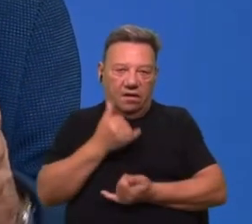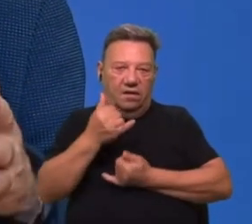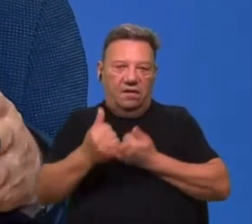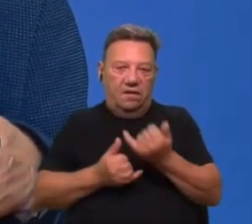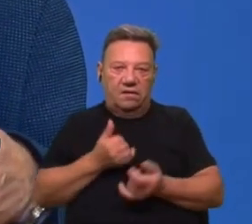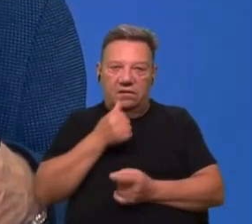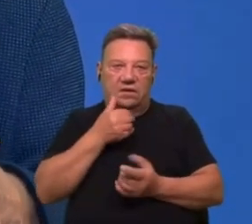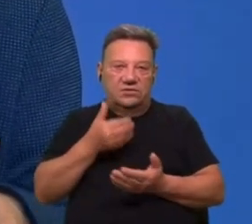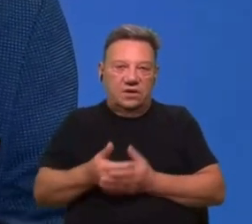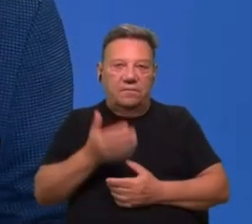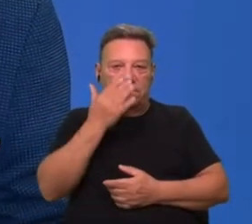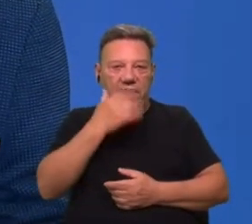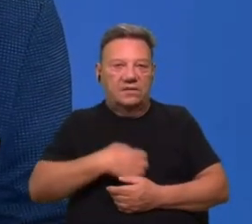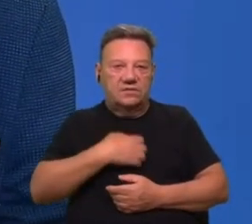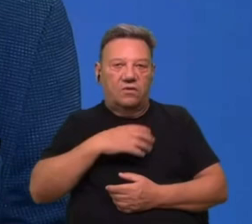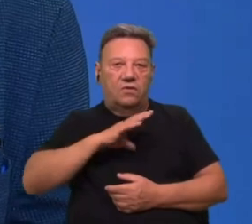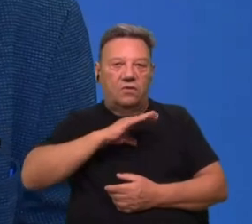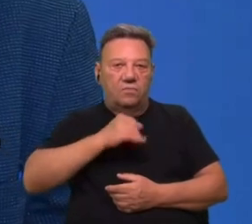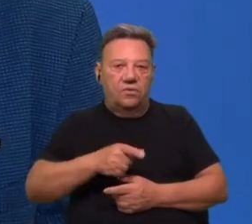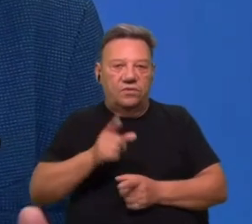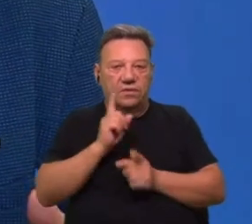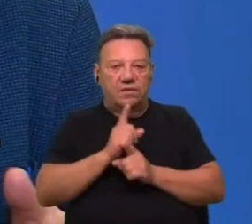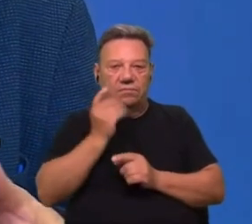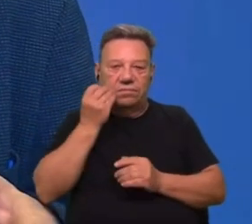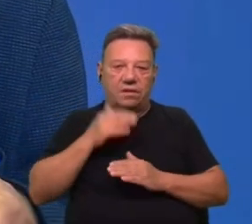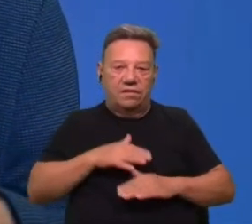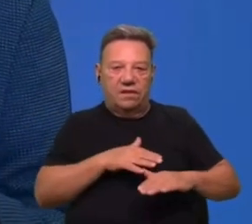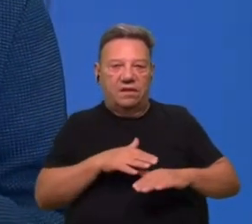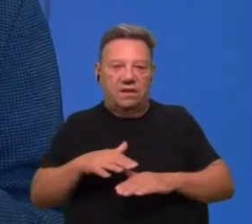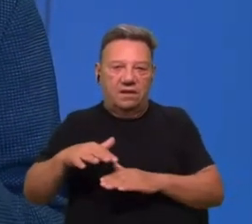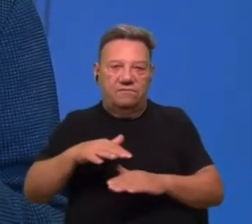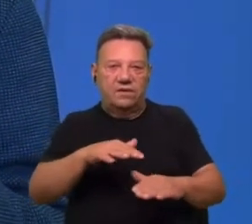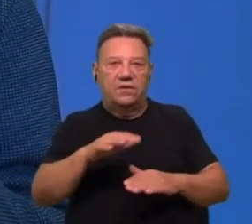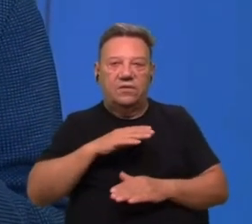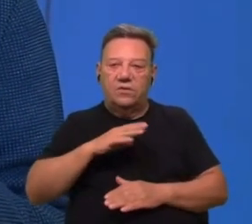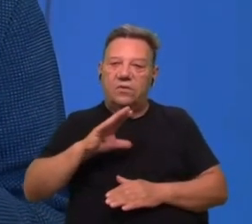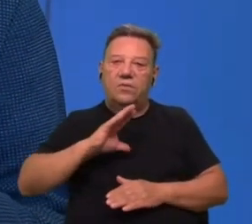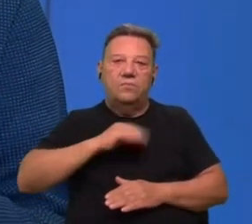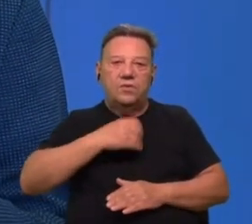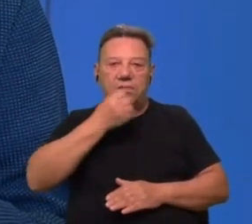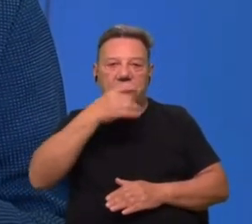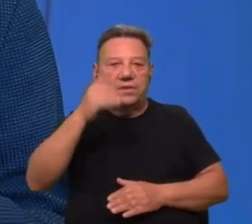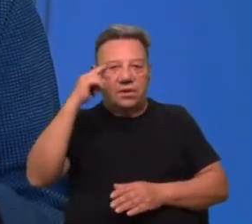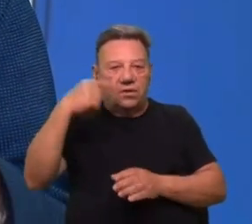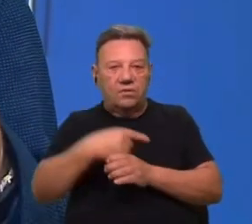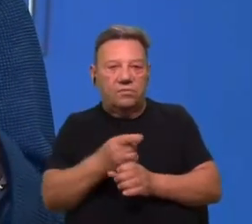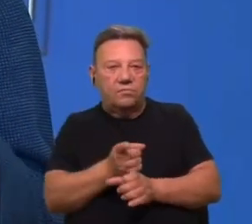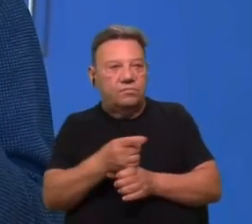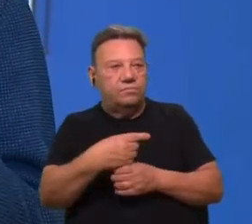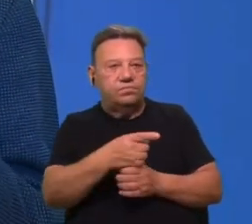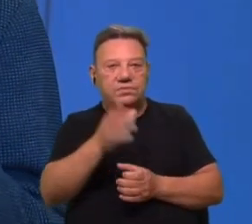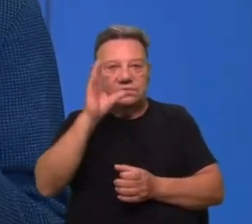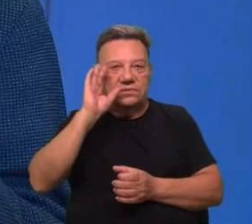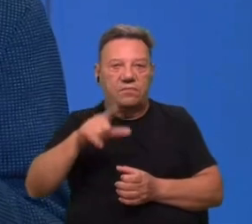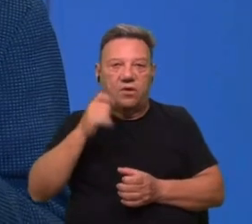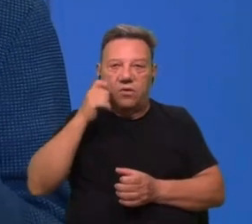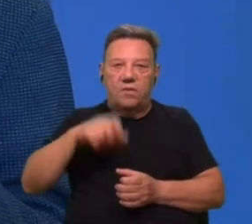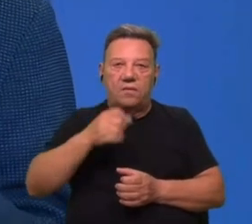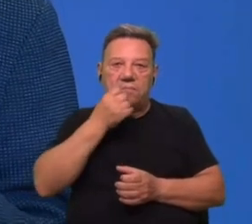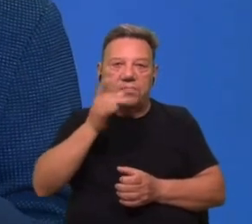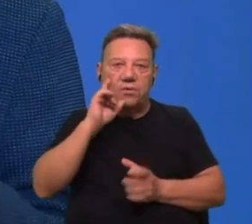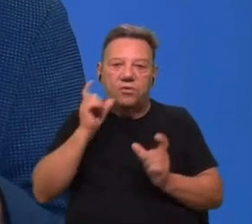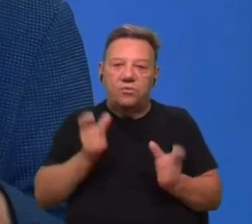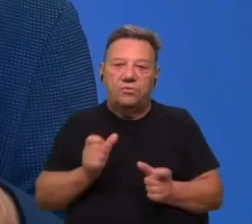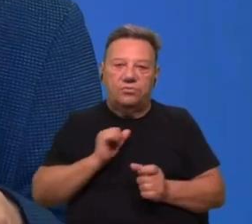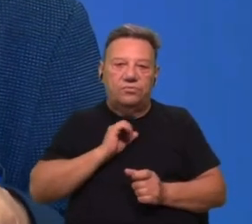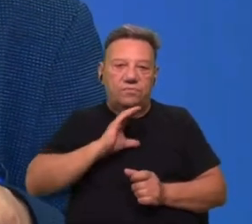Nós temos a impressionado que o mundo está na deriva, que o mundo perdeu a boussola, que a humanidade perdeu o